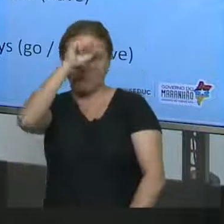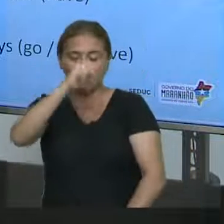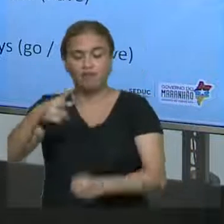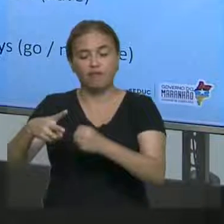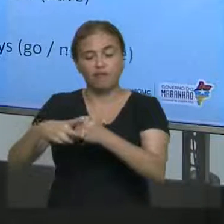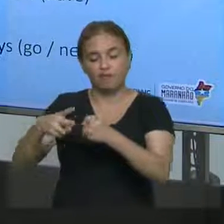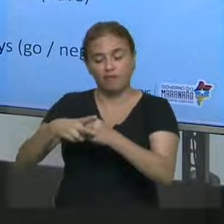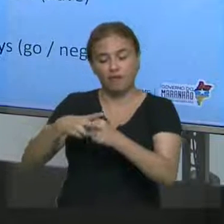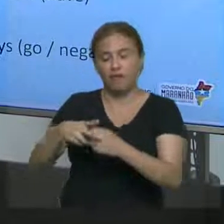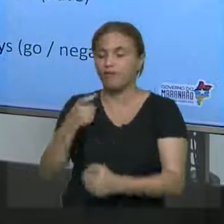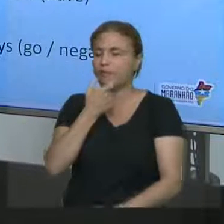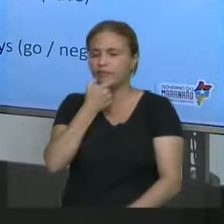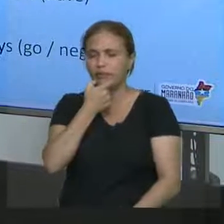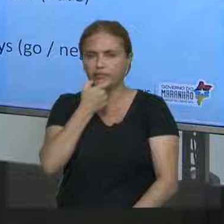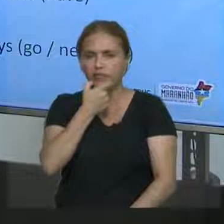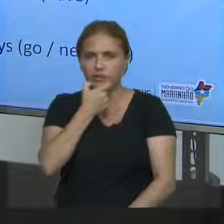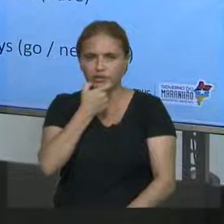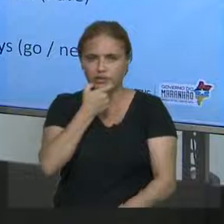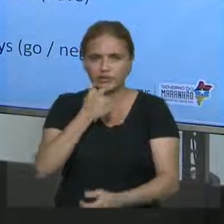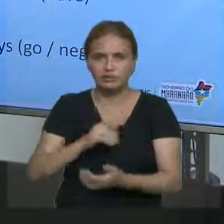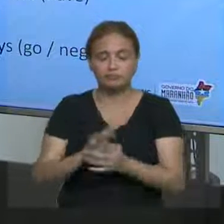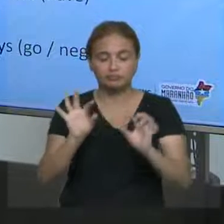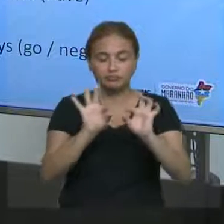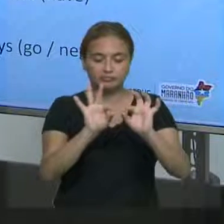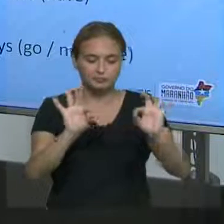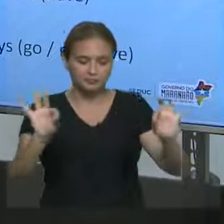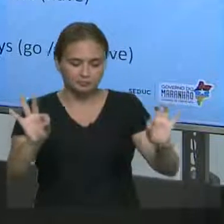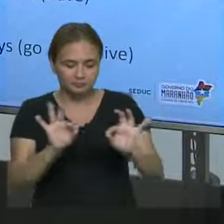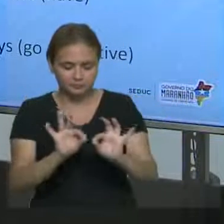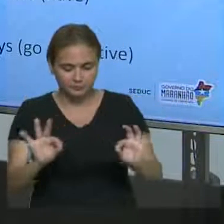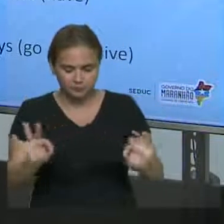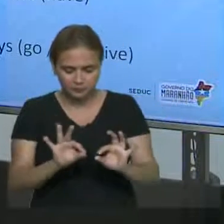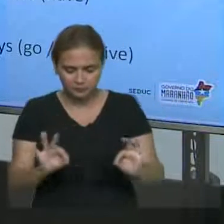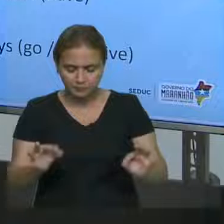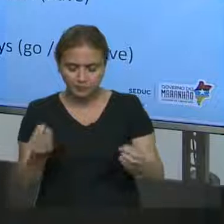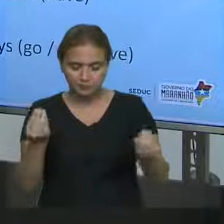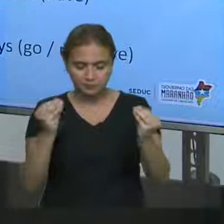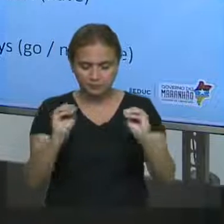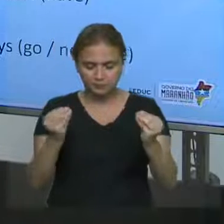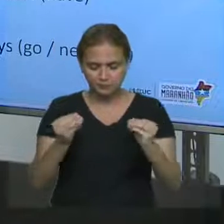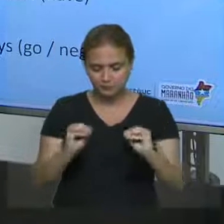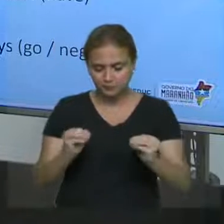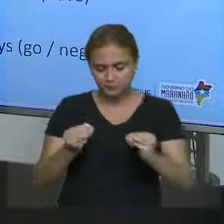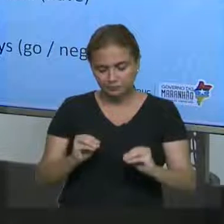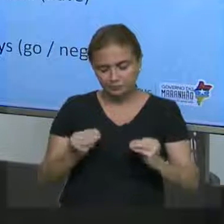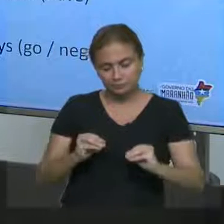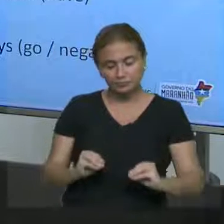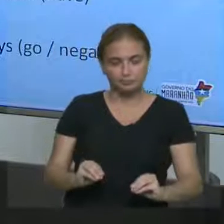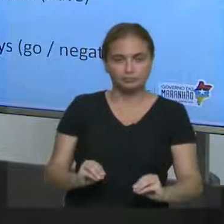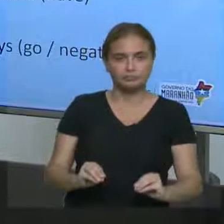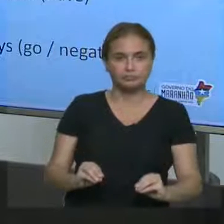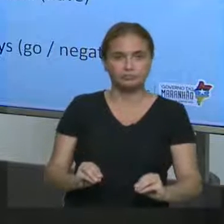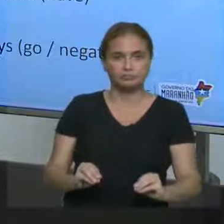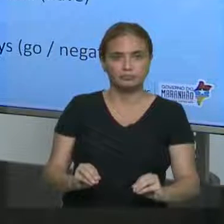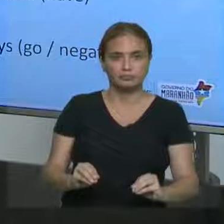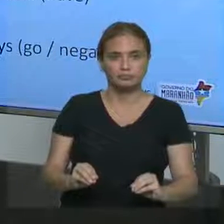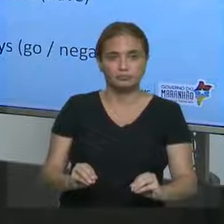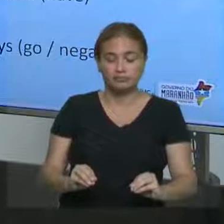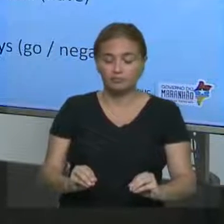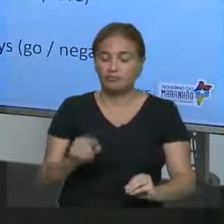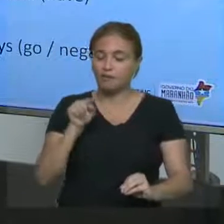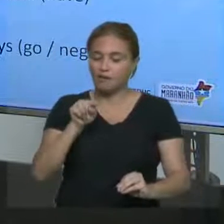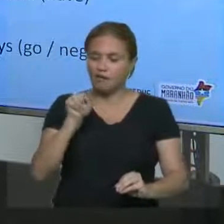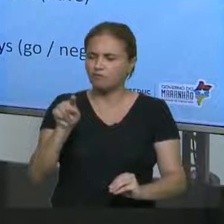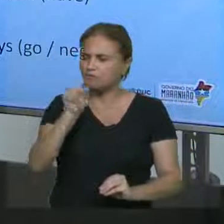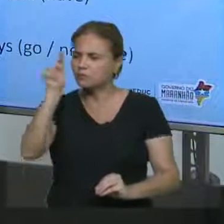Number three, my boyfriend, the guitar. O verbo é play. Number four, temos um espaço. Se temos um espaço para